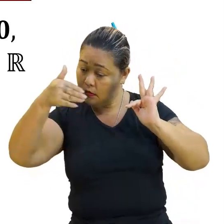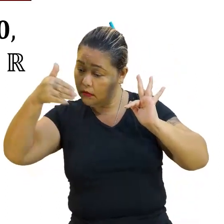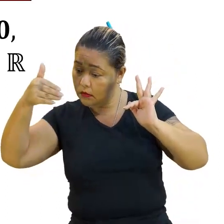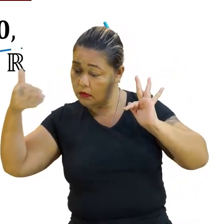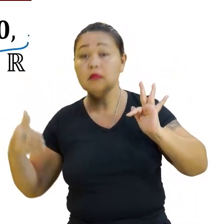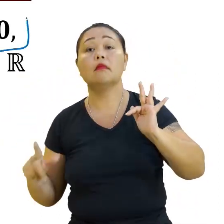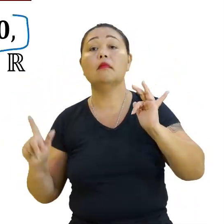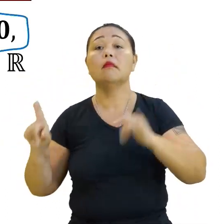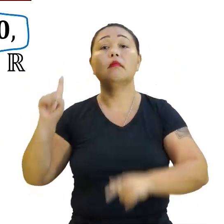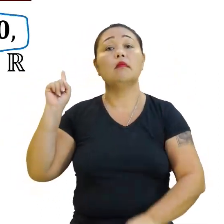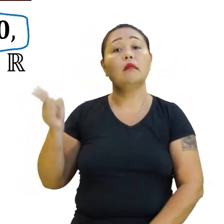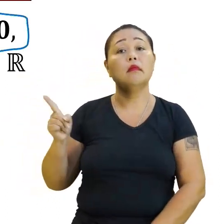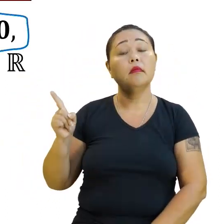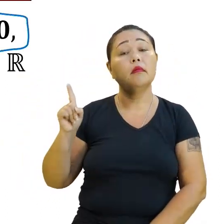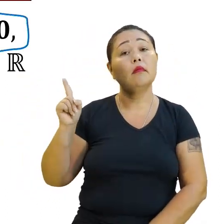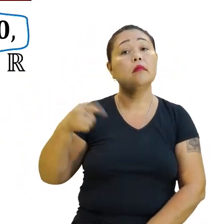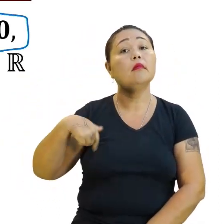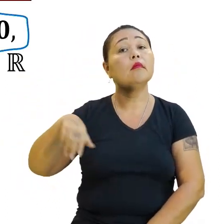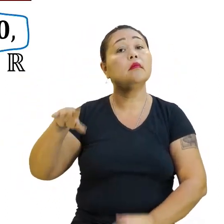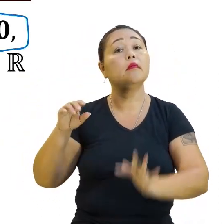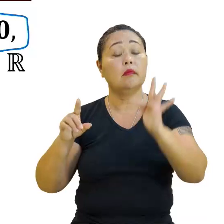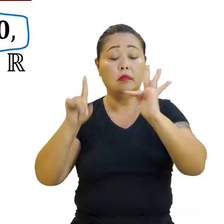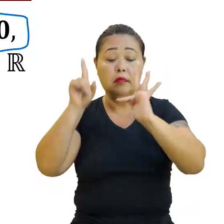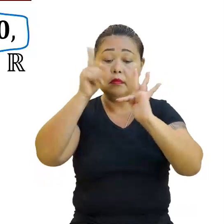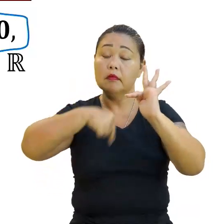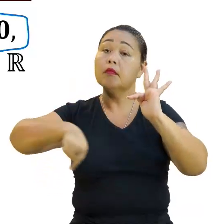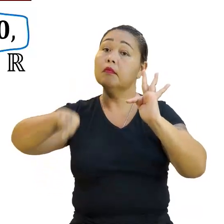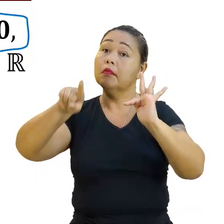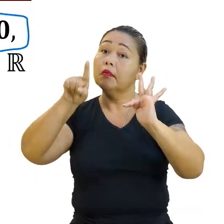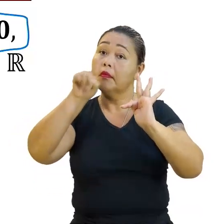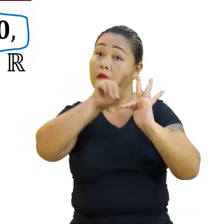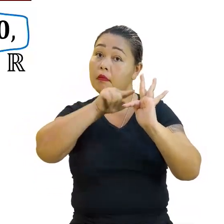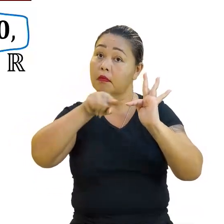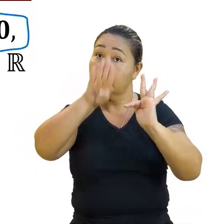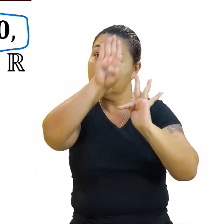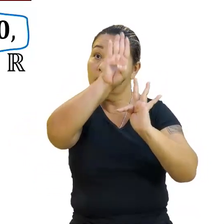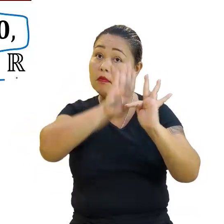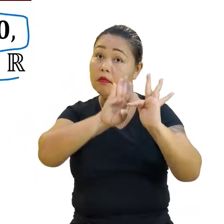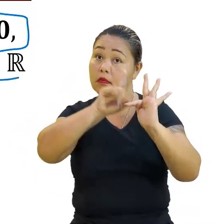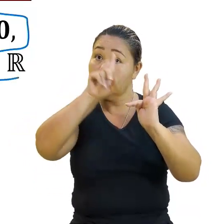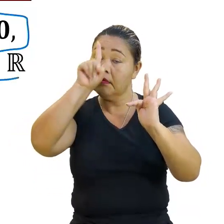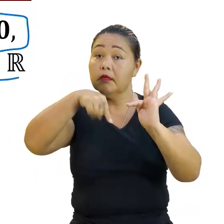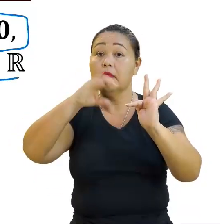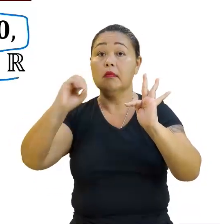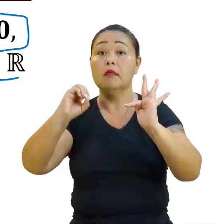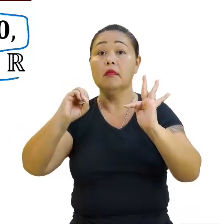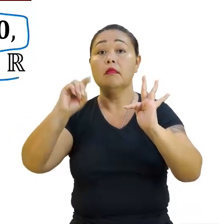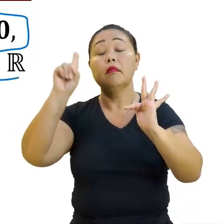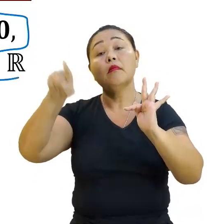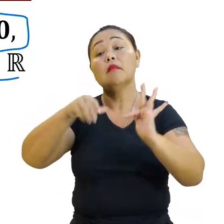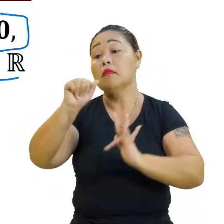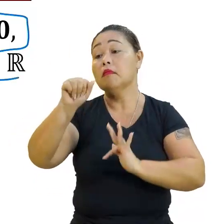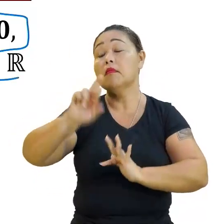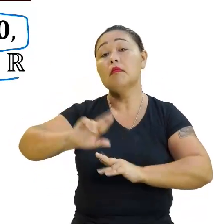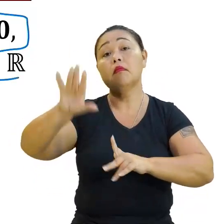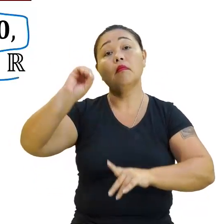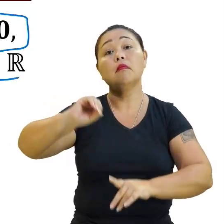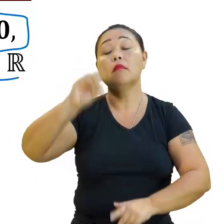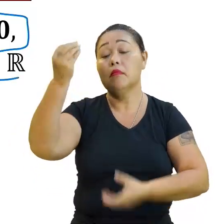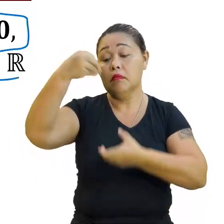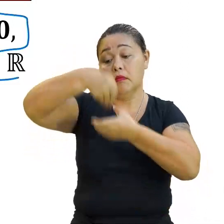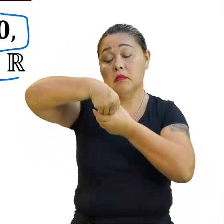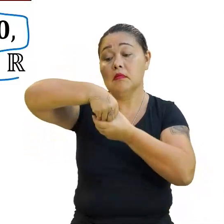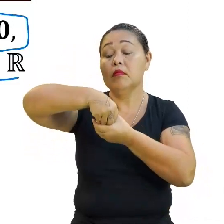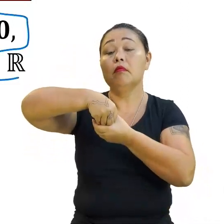Então, caso, agora, quem é zero é o? B. Então, eu tenho uma função com a diferente de zero, pertencente aos reais, a x, que é a